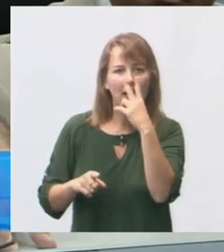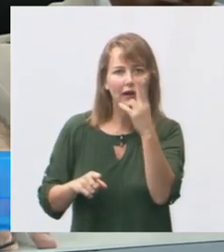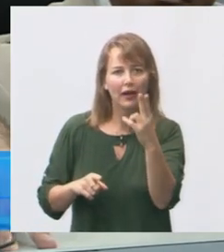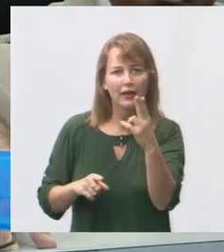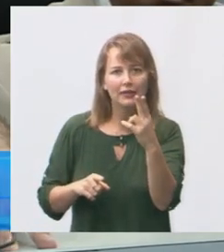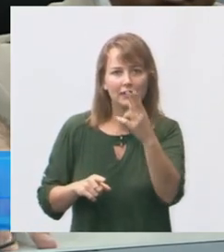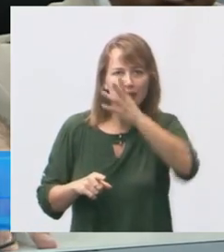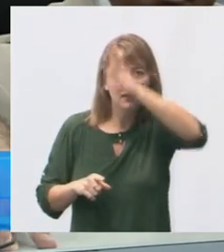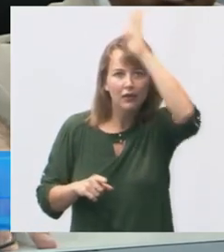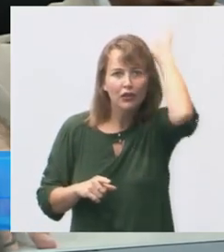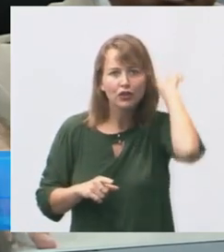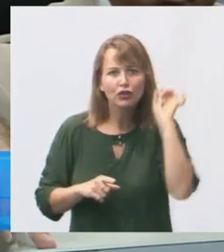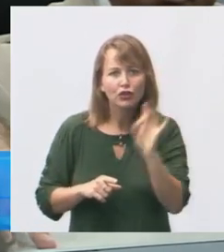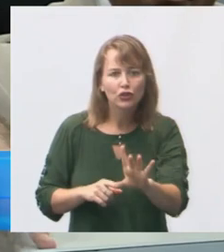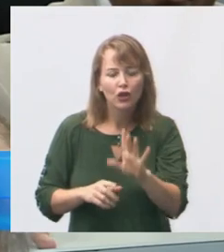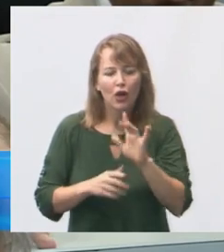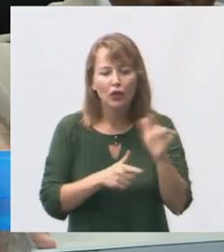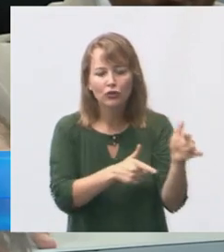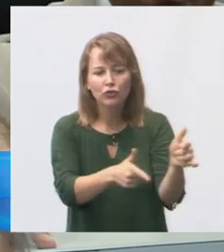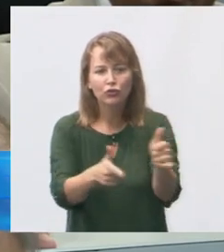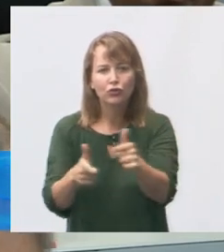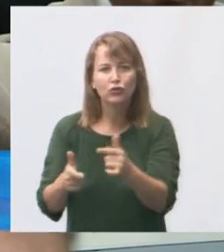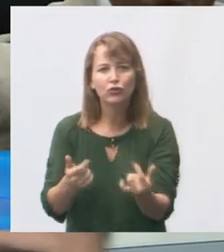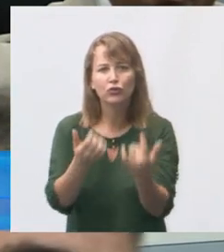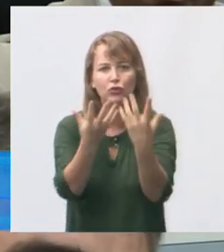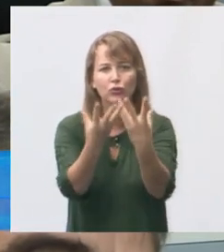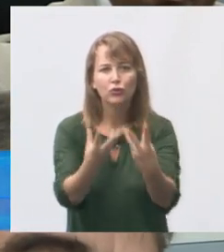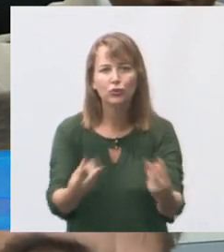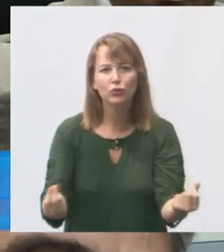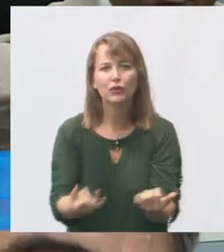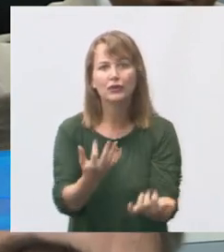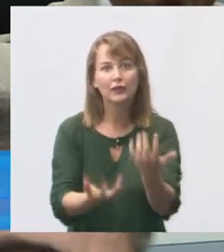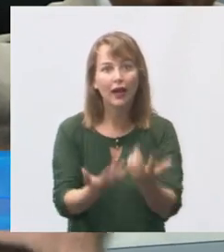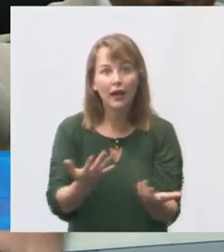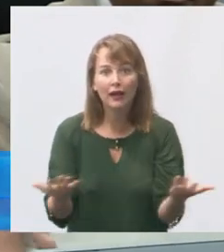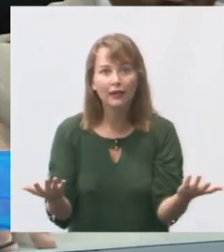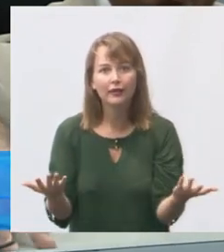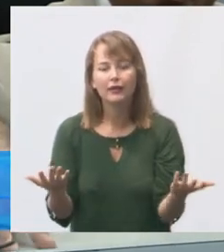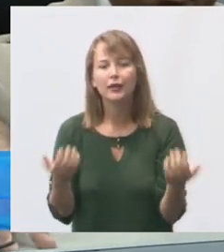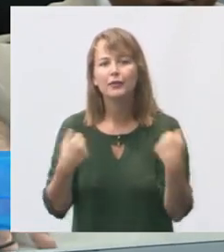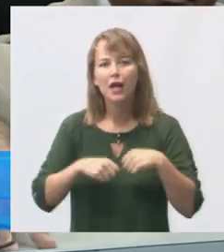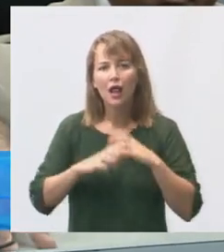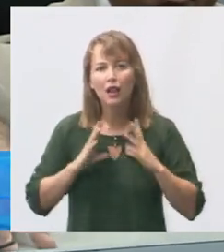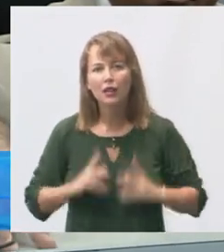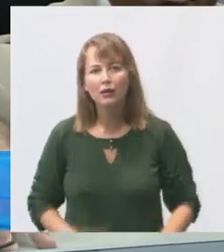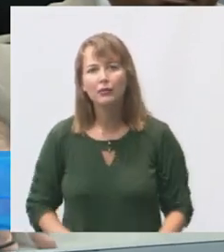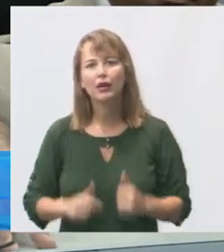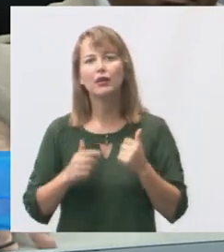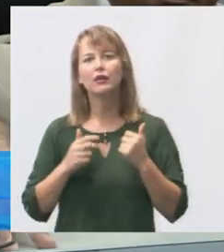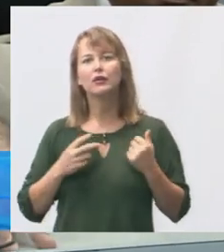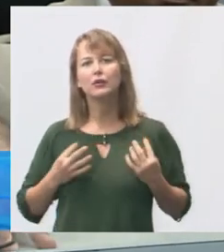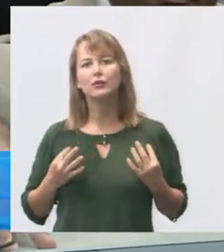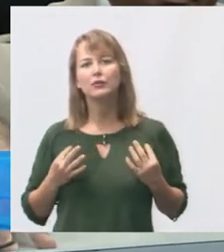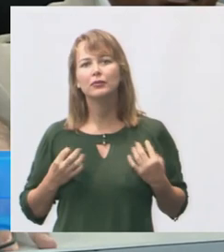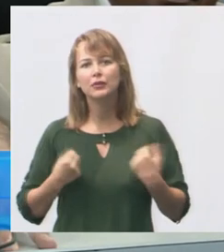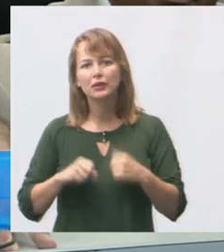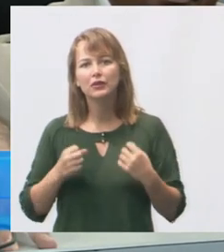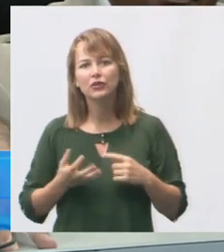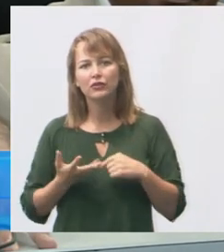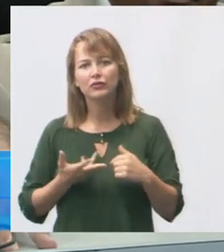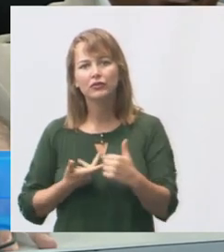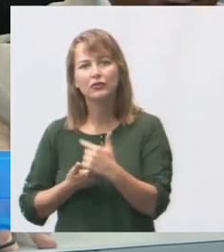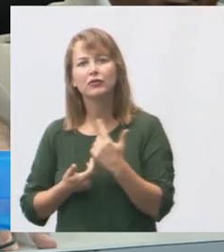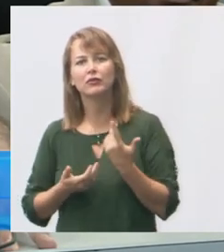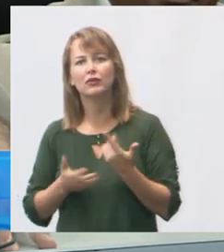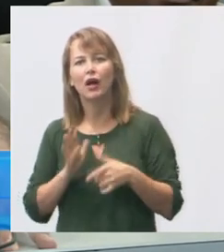incêndio e a cidade precisa de manutenção a cidade precisa de limpeza antes do problema acontecer e outra coisa que precisa